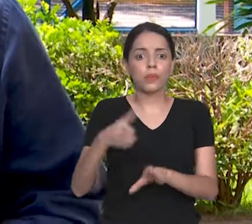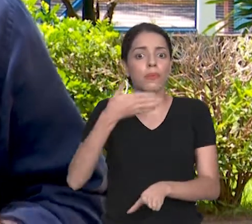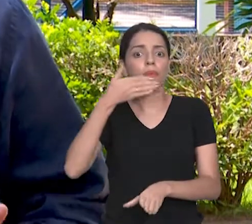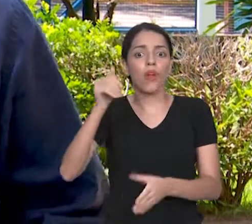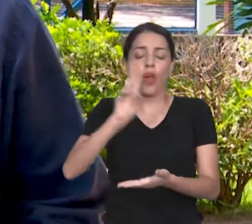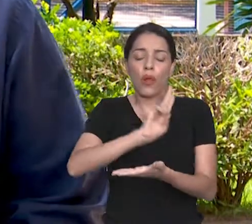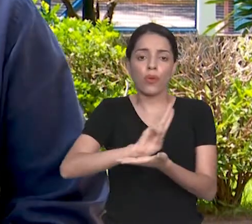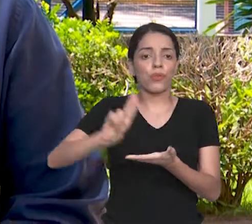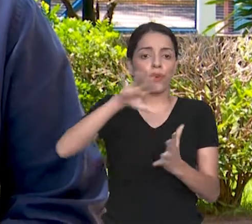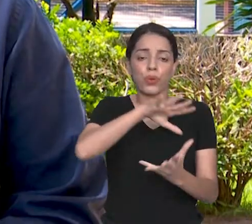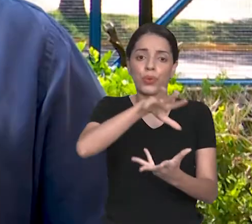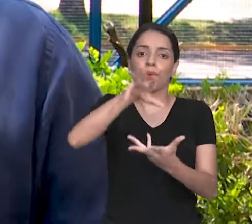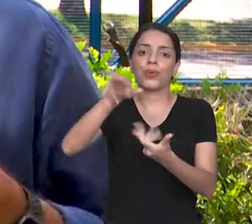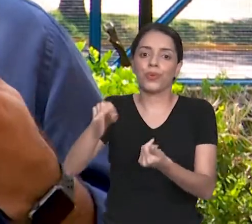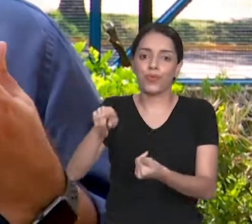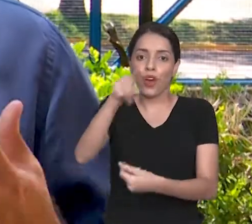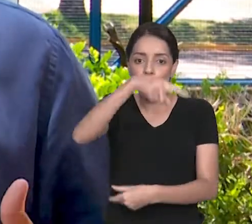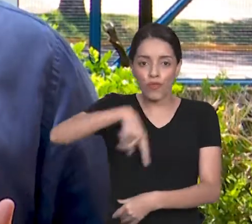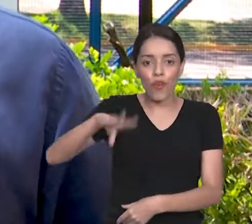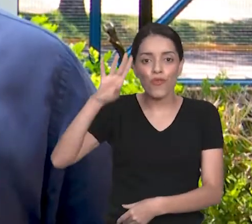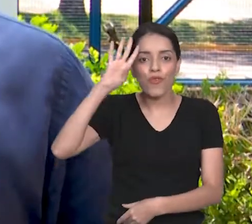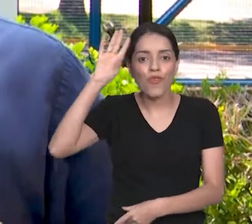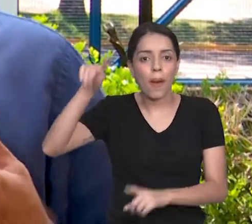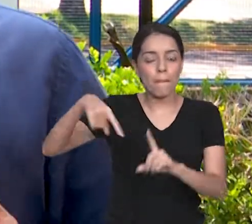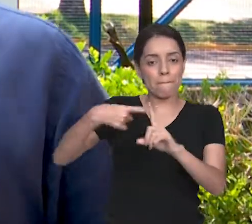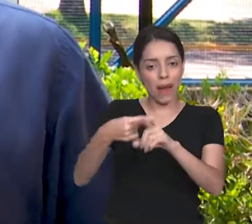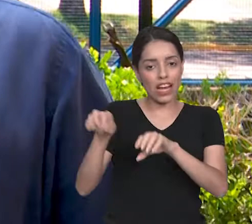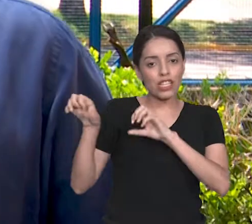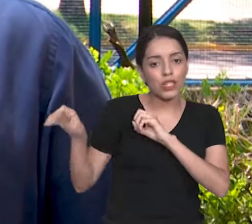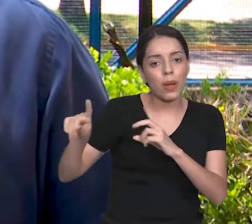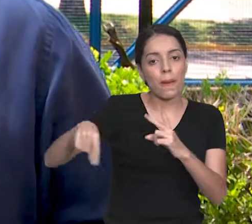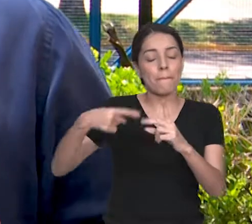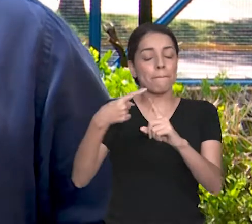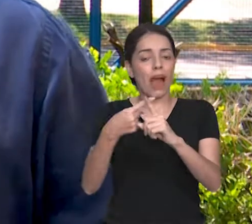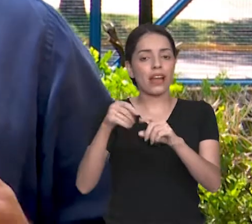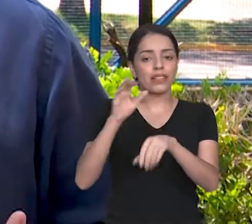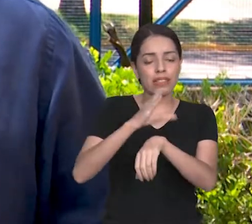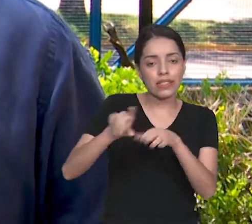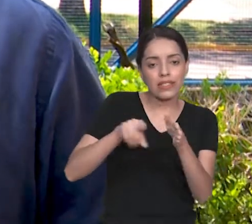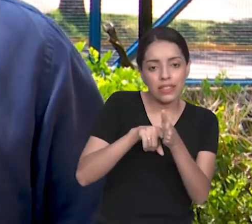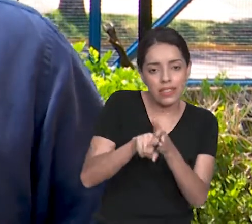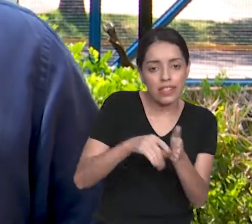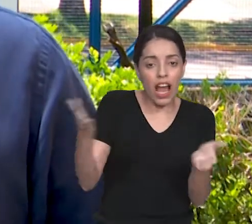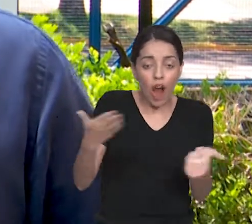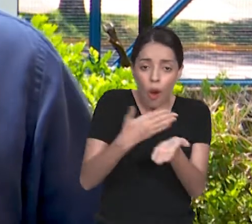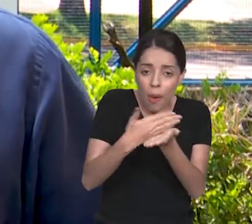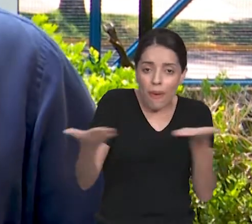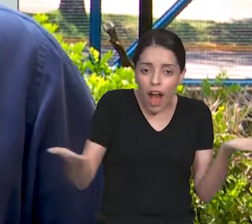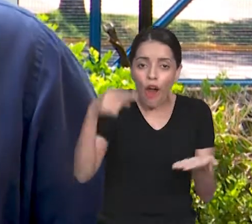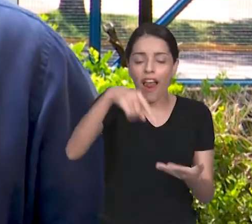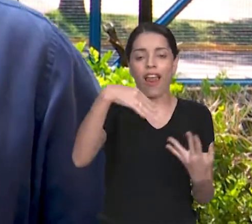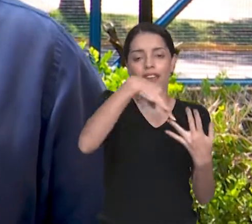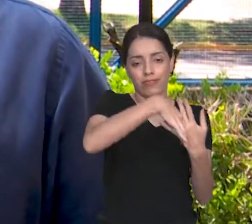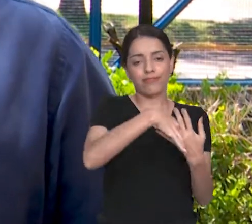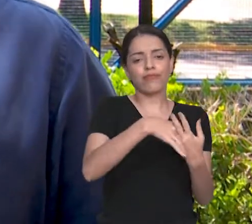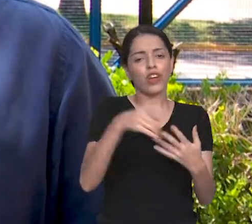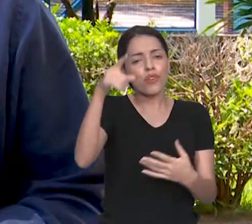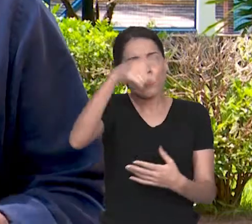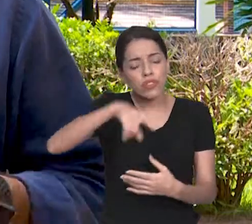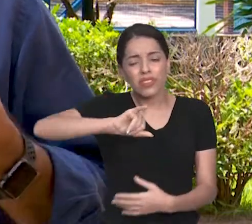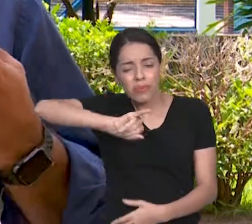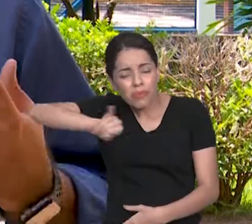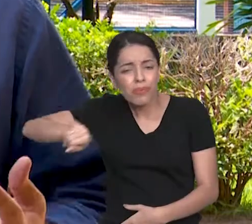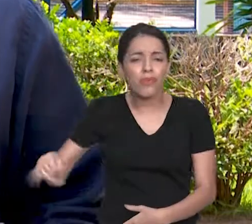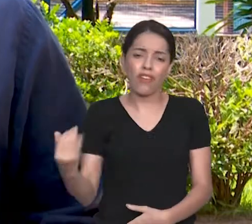melhores universidades do mundo. O sonho de vocês de mais educação, mais ciência, começa agora na nossa UFMS.